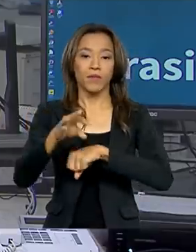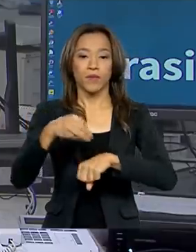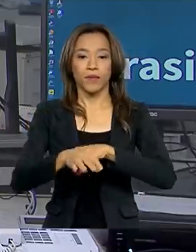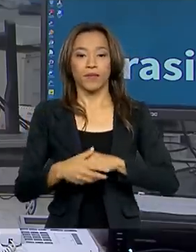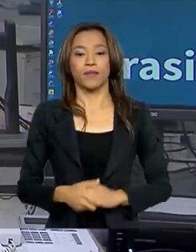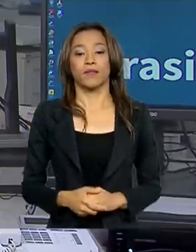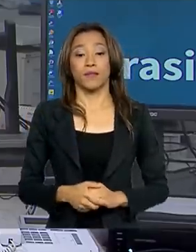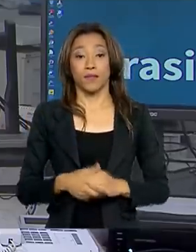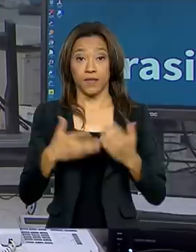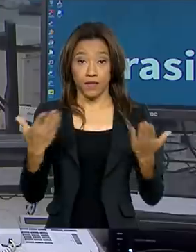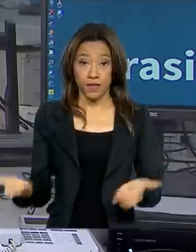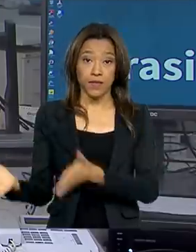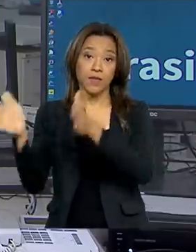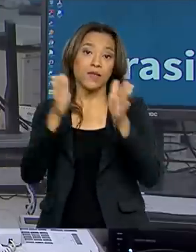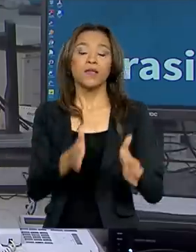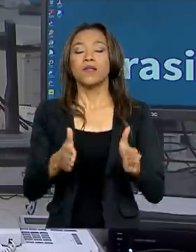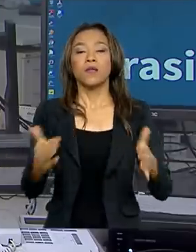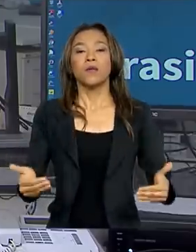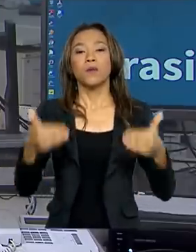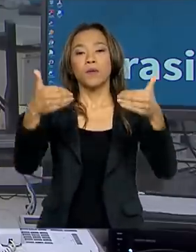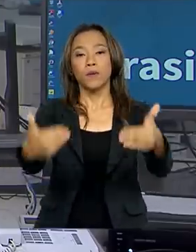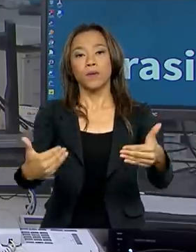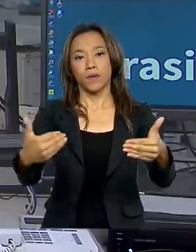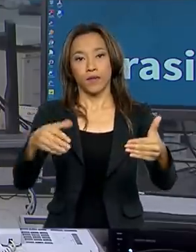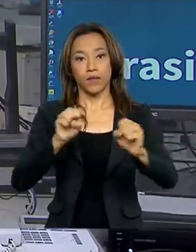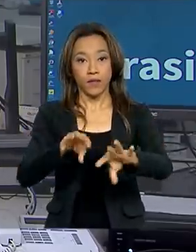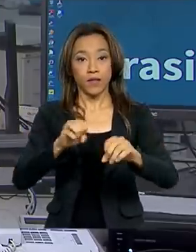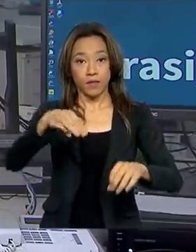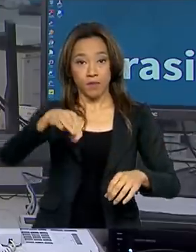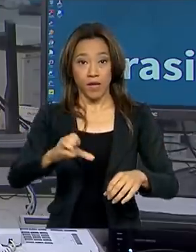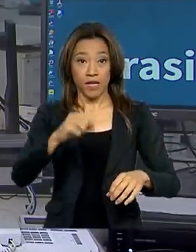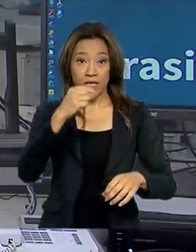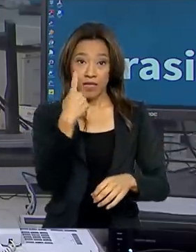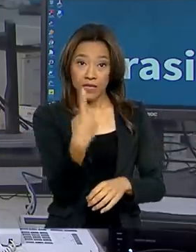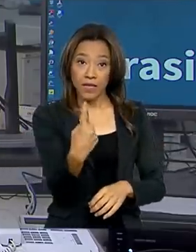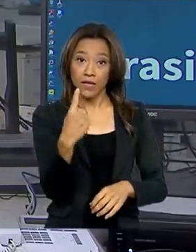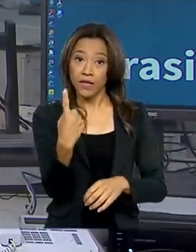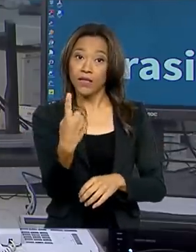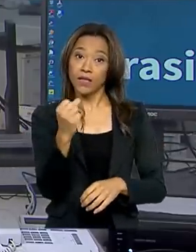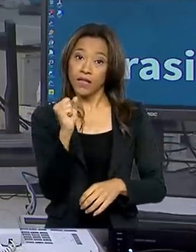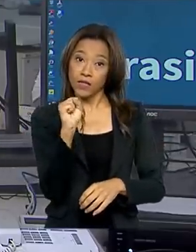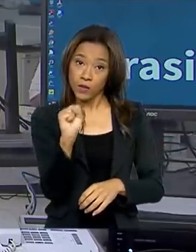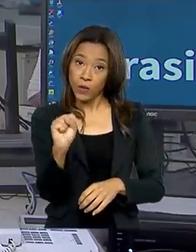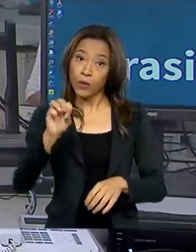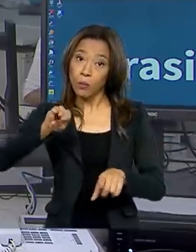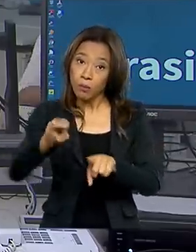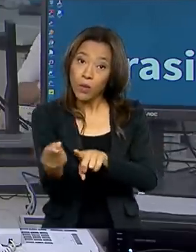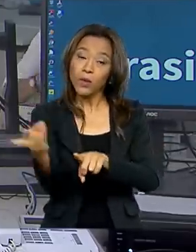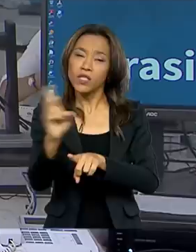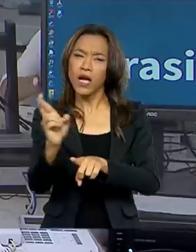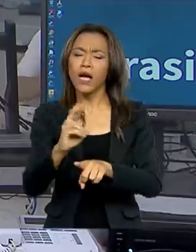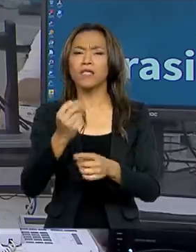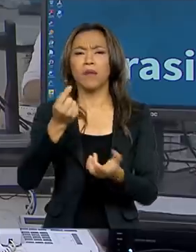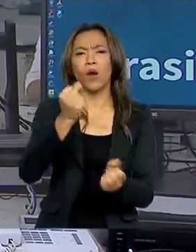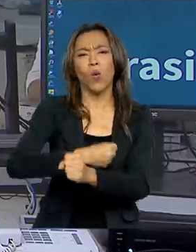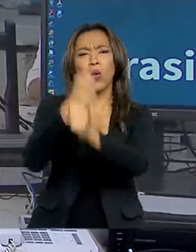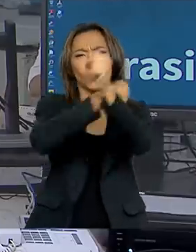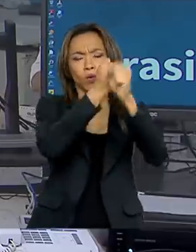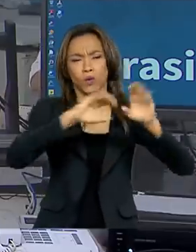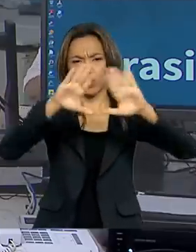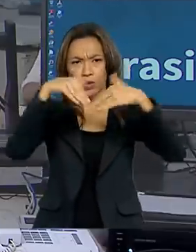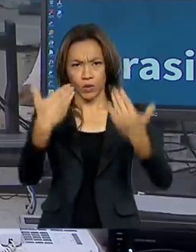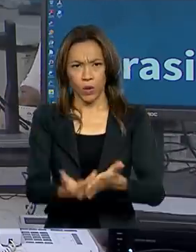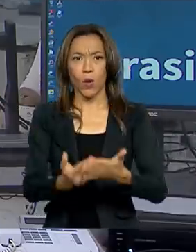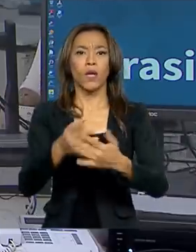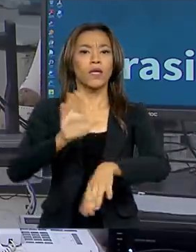E olha, o Ministério da Educação vai investir 118 milhões de reais para a reforma e funcionamento de escolas em tempo integral em